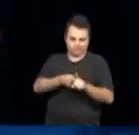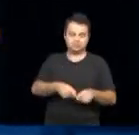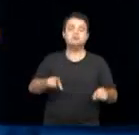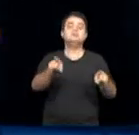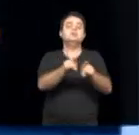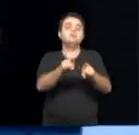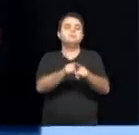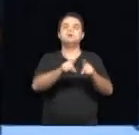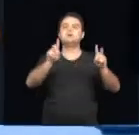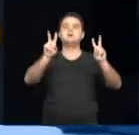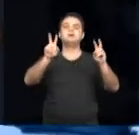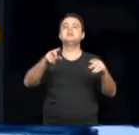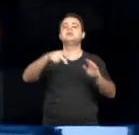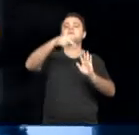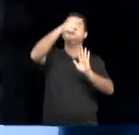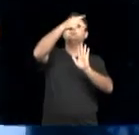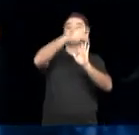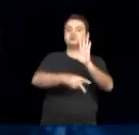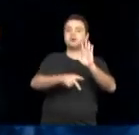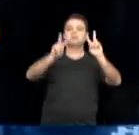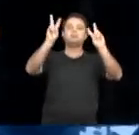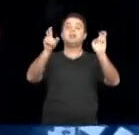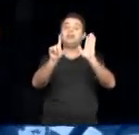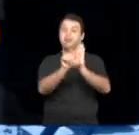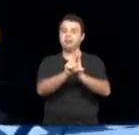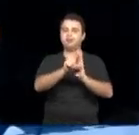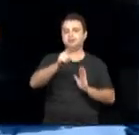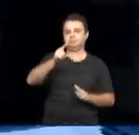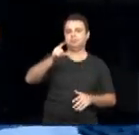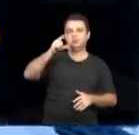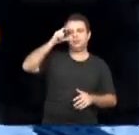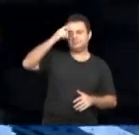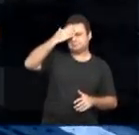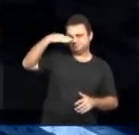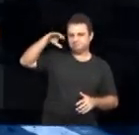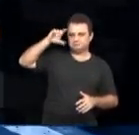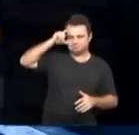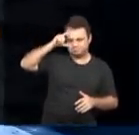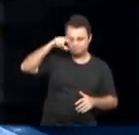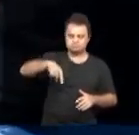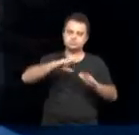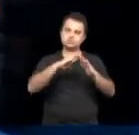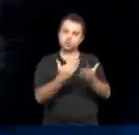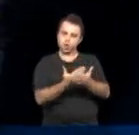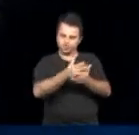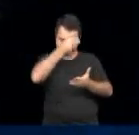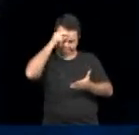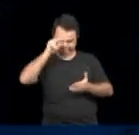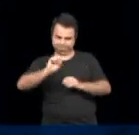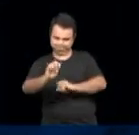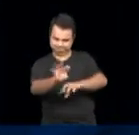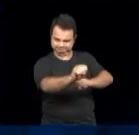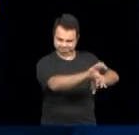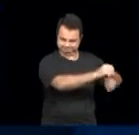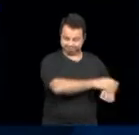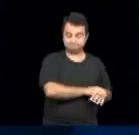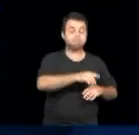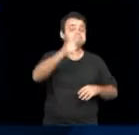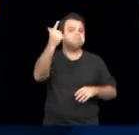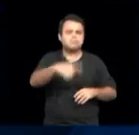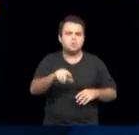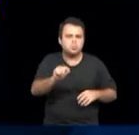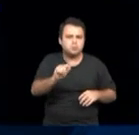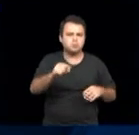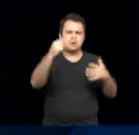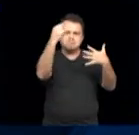do conteúdo da Lei Maria da Penha na grade curricular da Rede Pública de Ensino em Rio Preto. As vereadoras também sugerem a